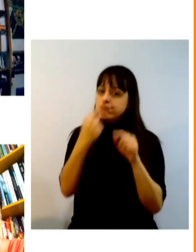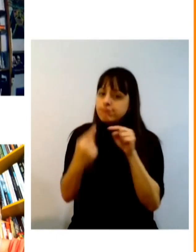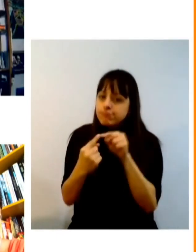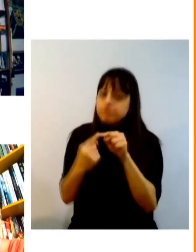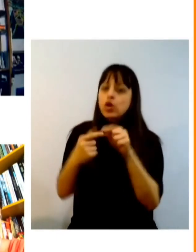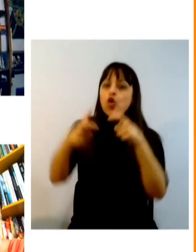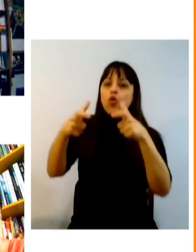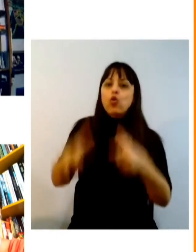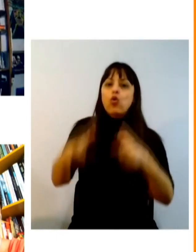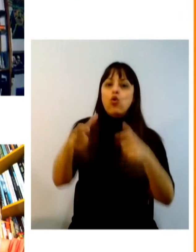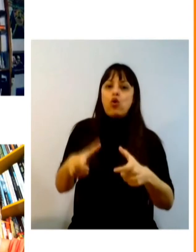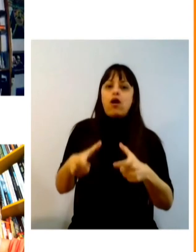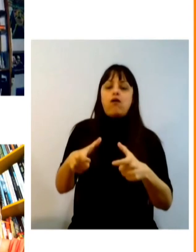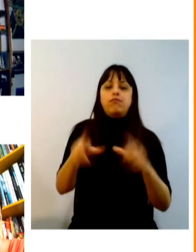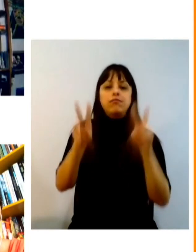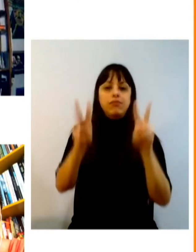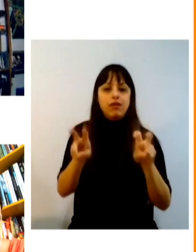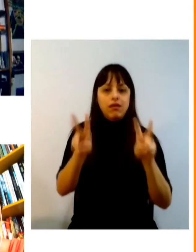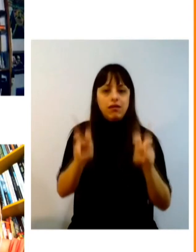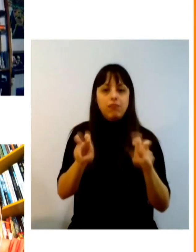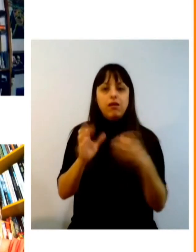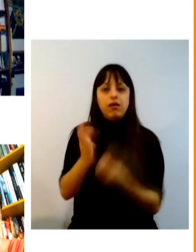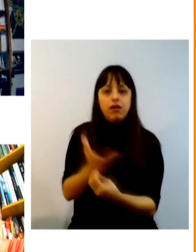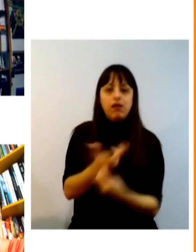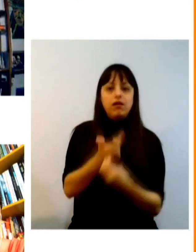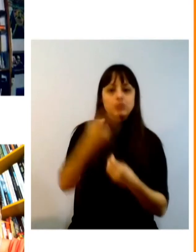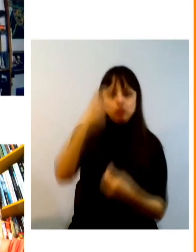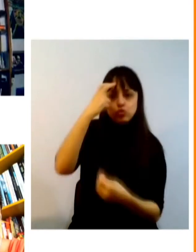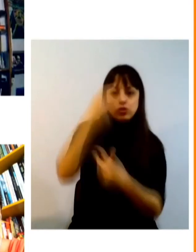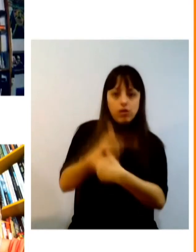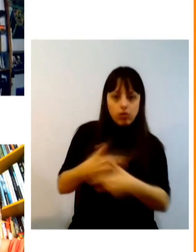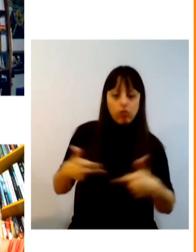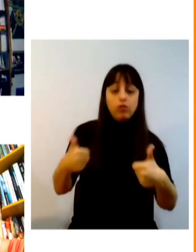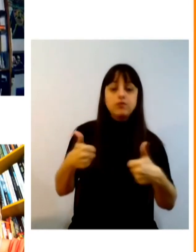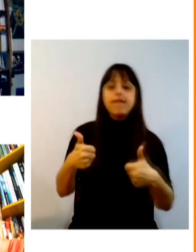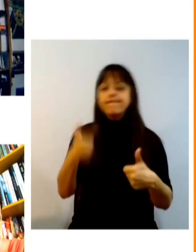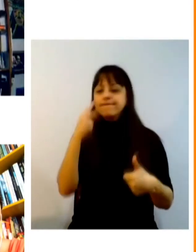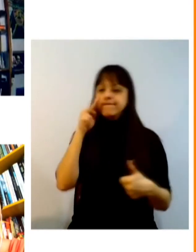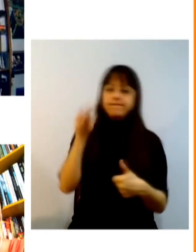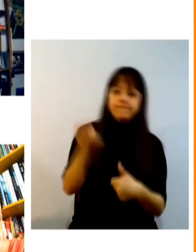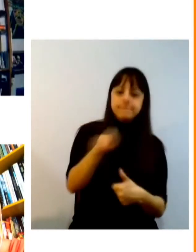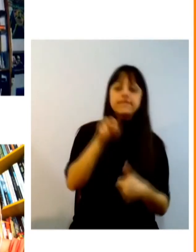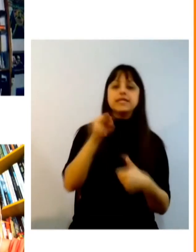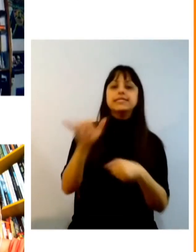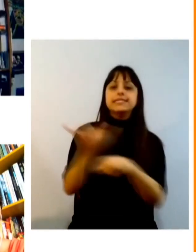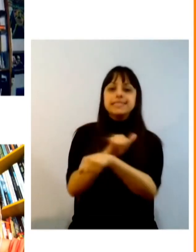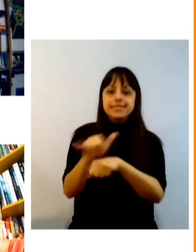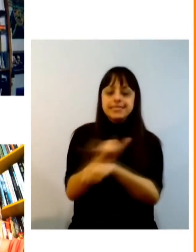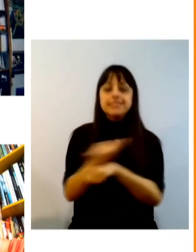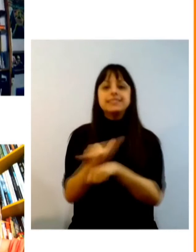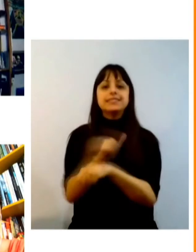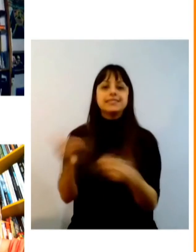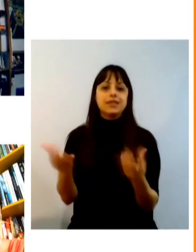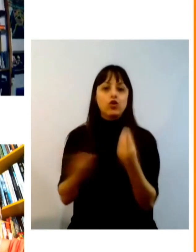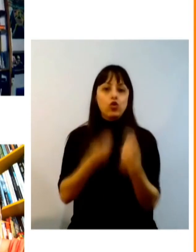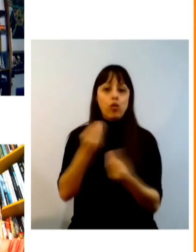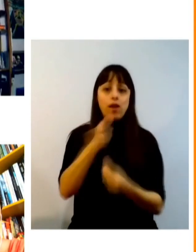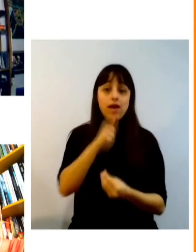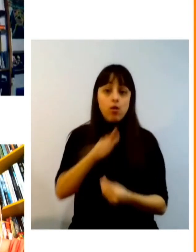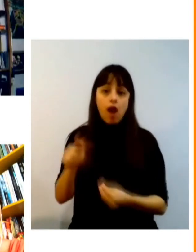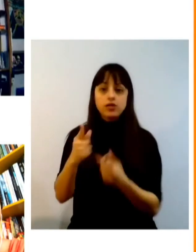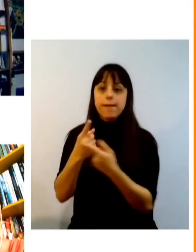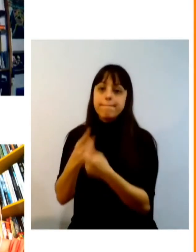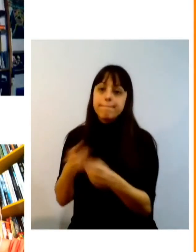daí ir criando estratégia dentro de linguagens por exemplo área de música área de